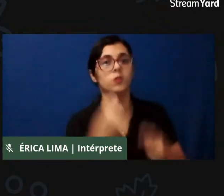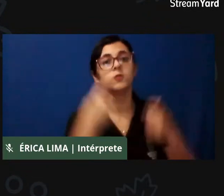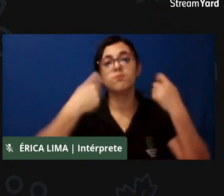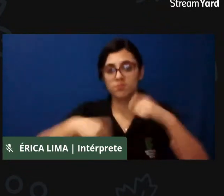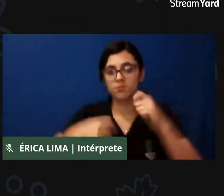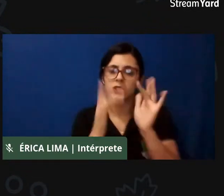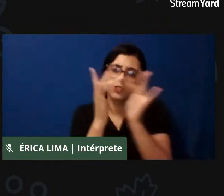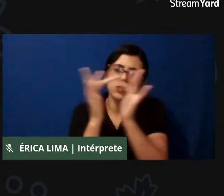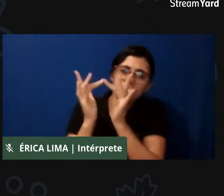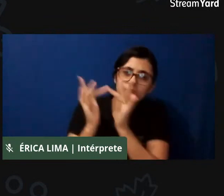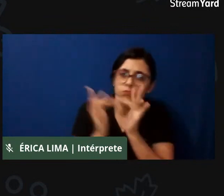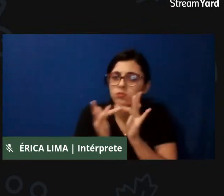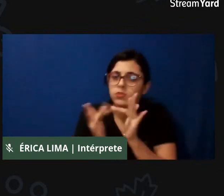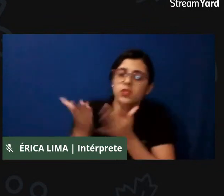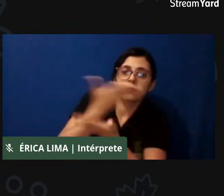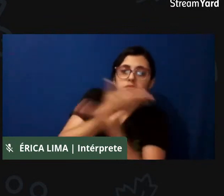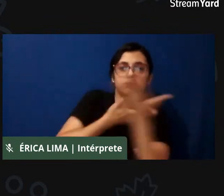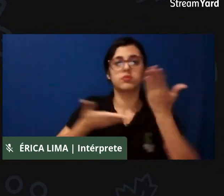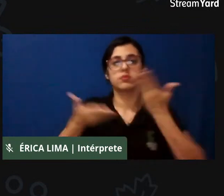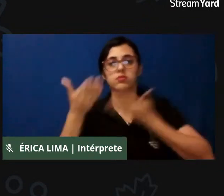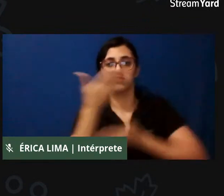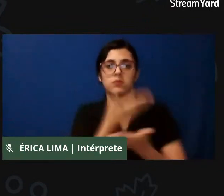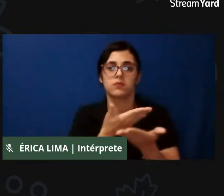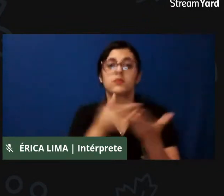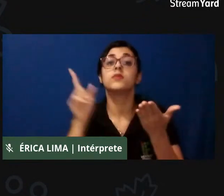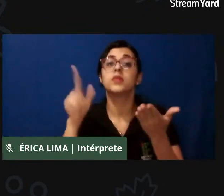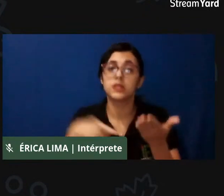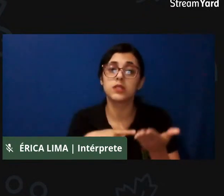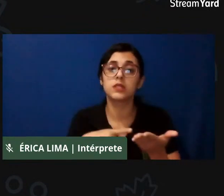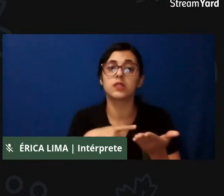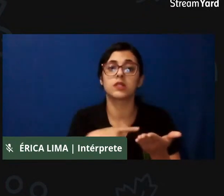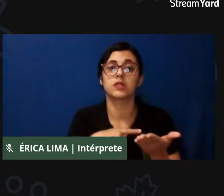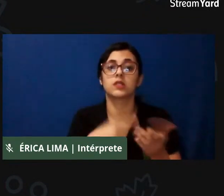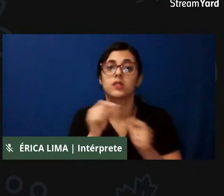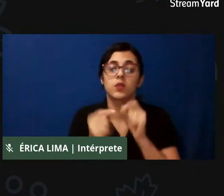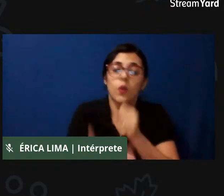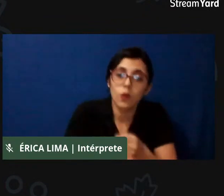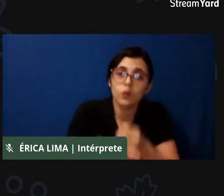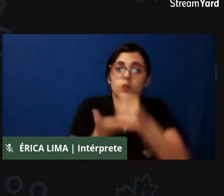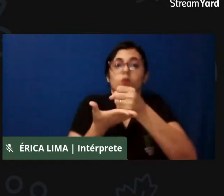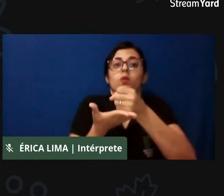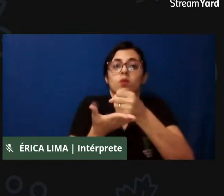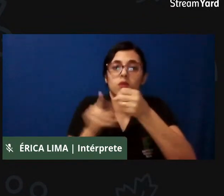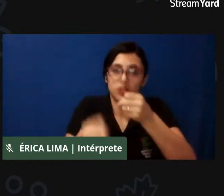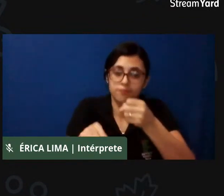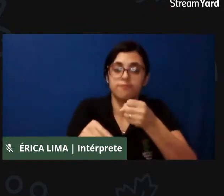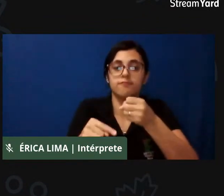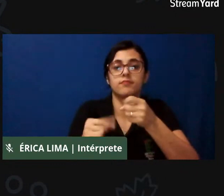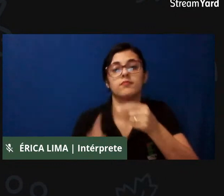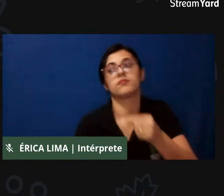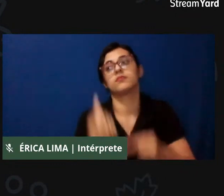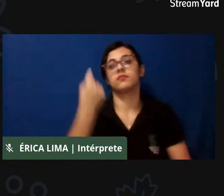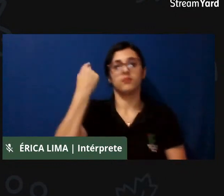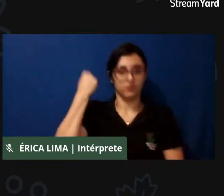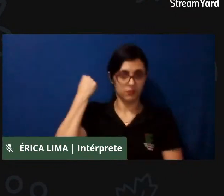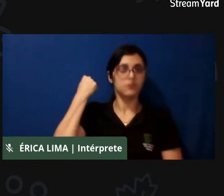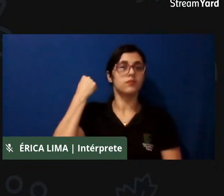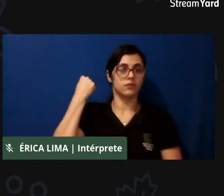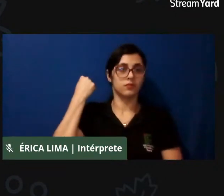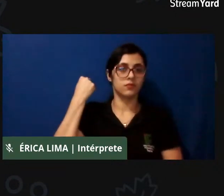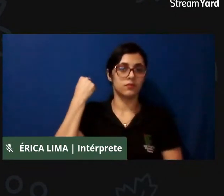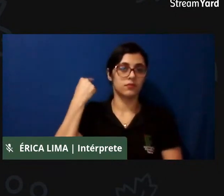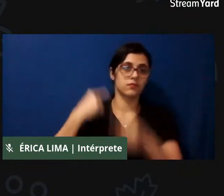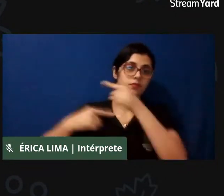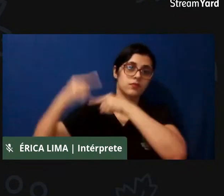as relações que se baseiam, que se fundamentam ancestralmente, e que elas ainda